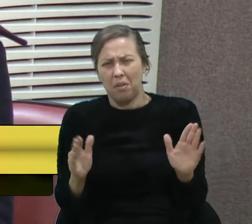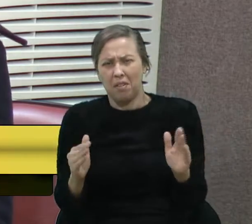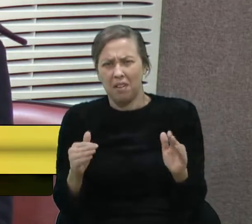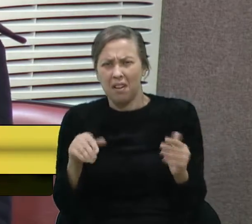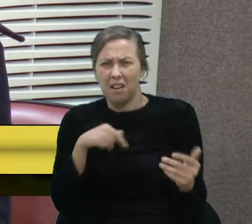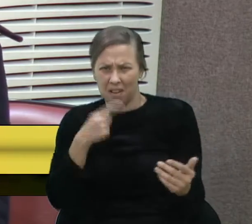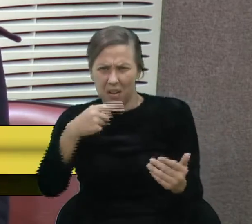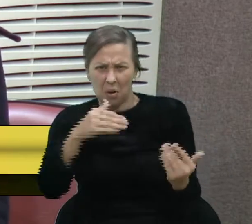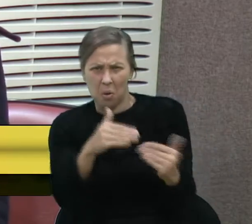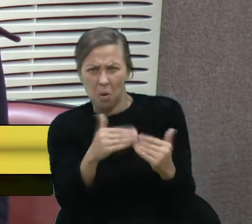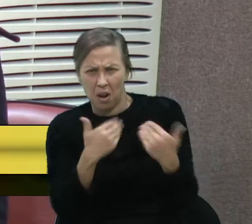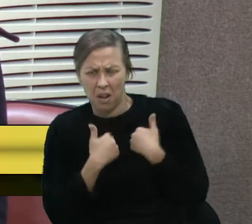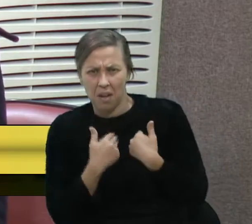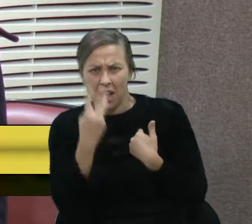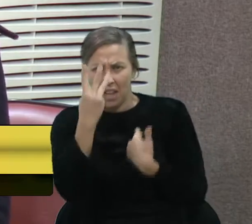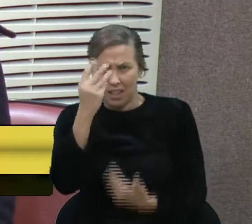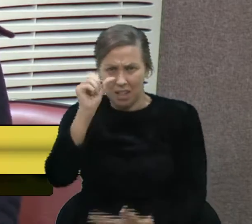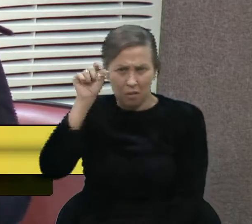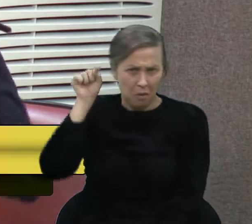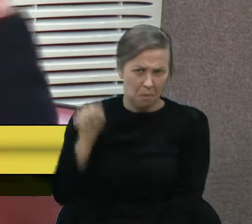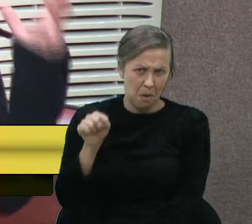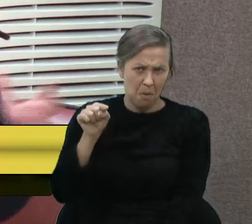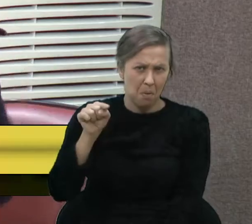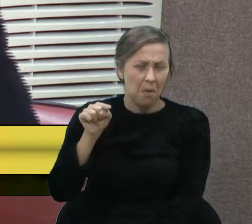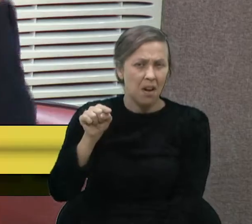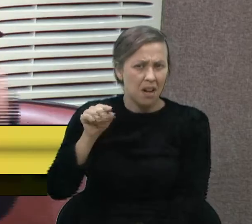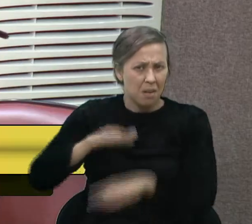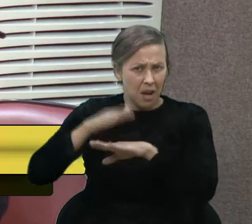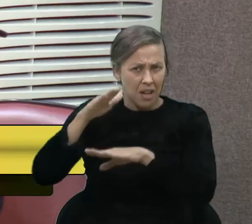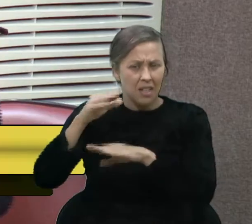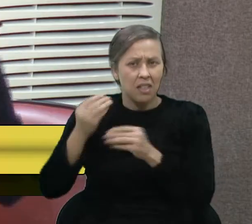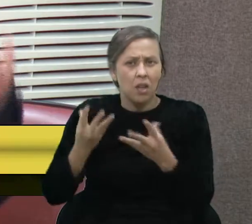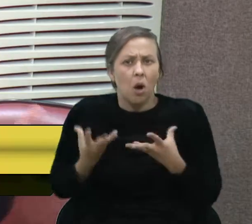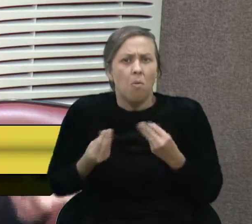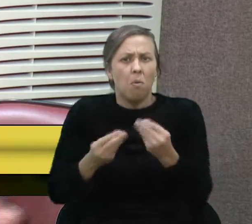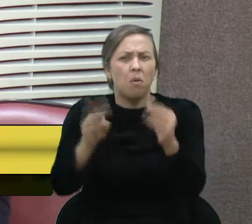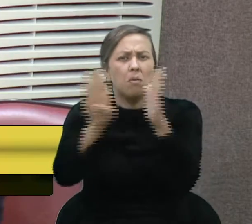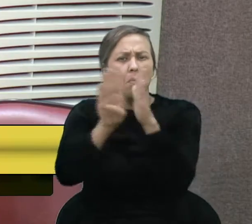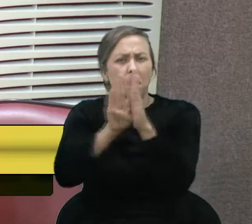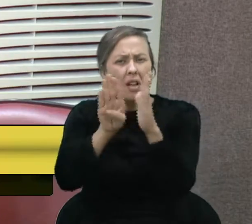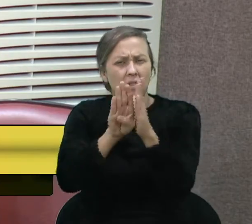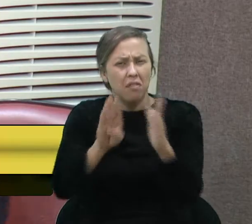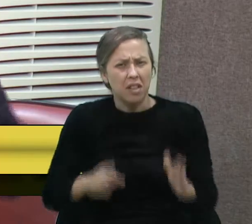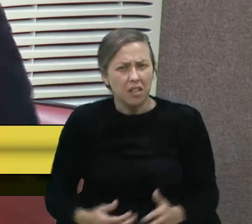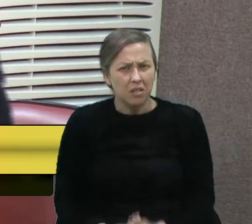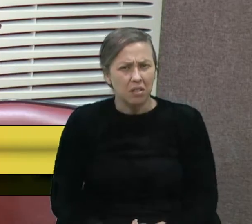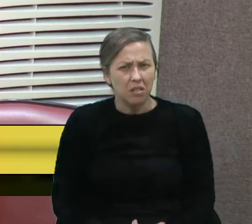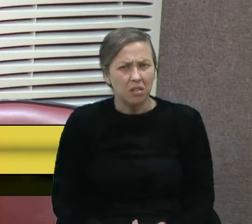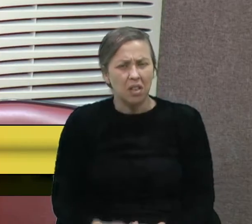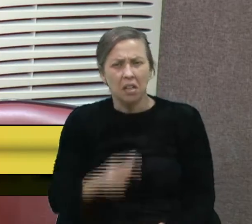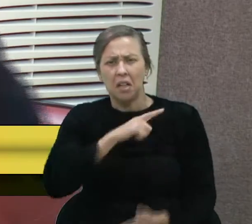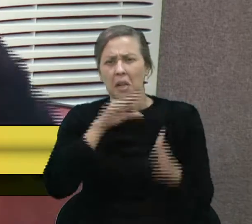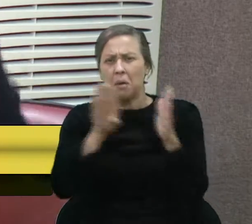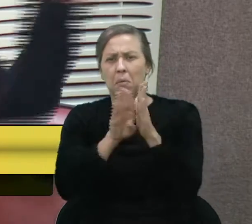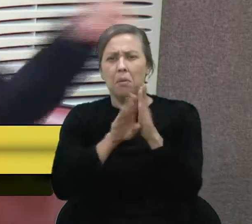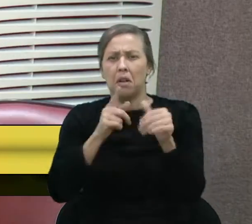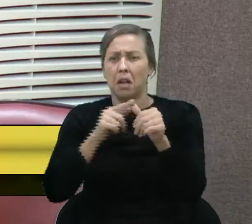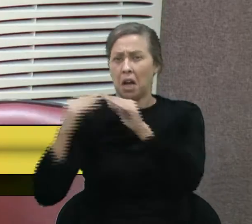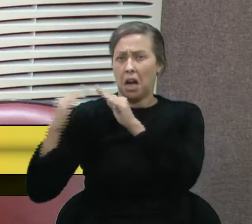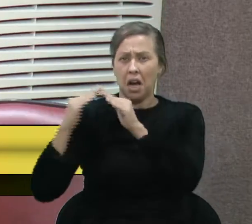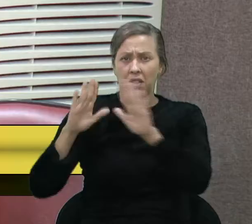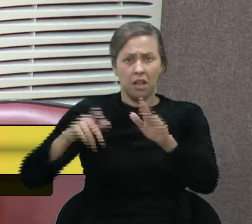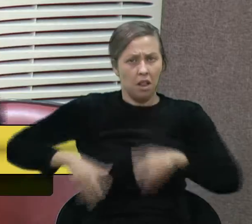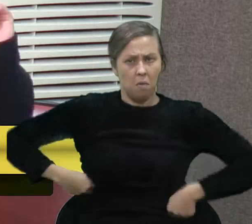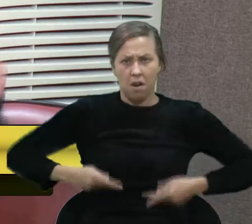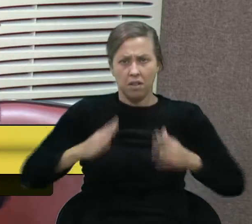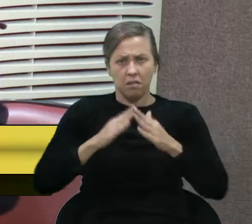da Guarda Municipal é feito anualmente. carga horária mínima de 80 horas. Tu tem benefício para casa, então tu não gasta